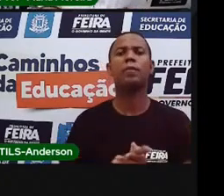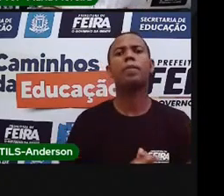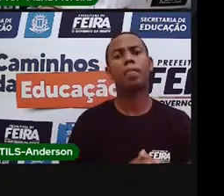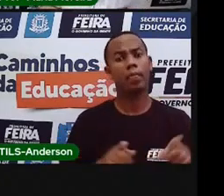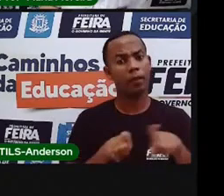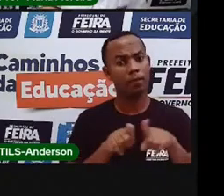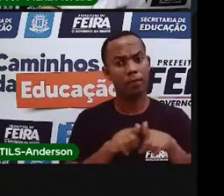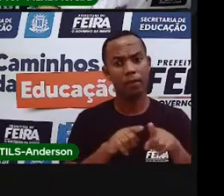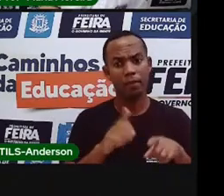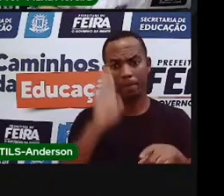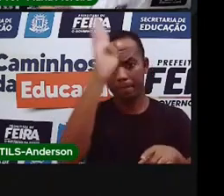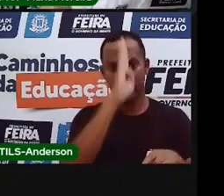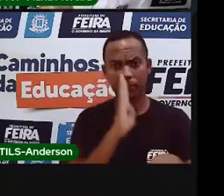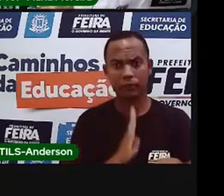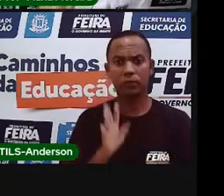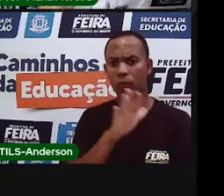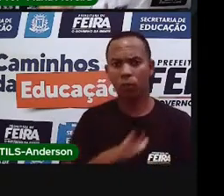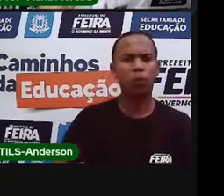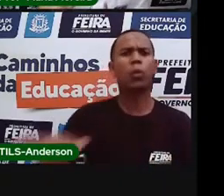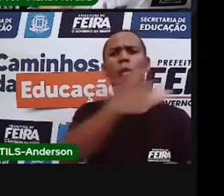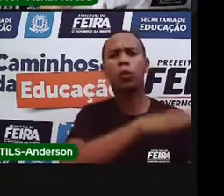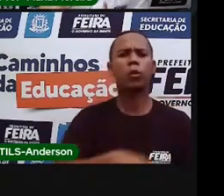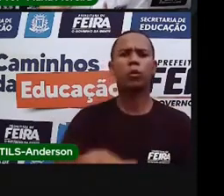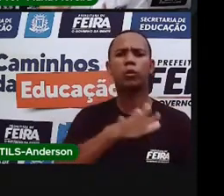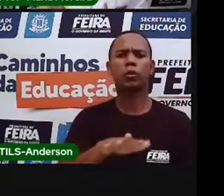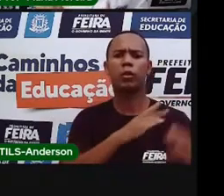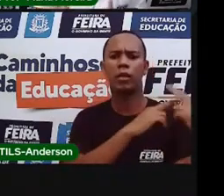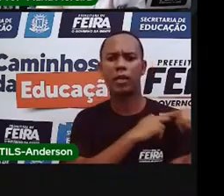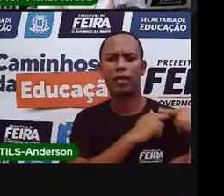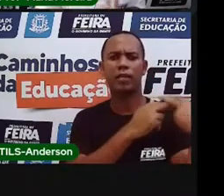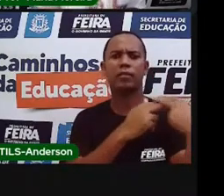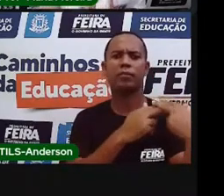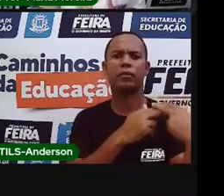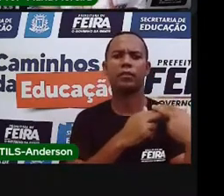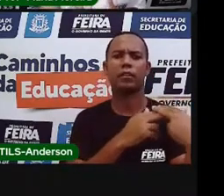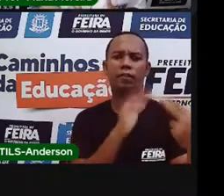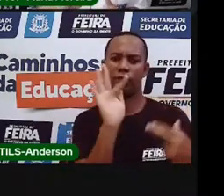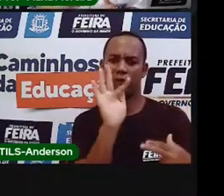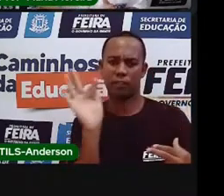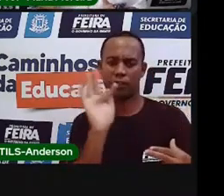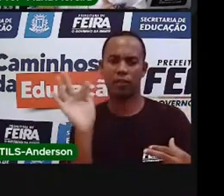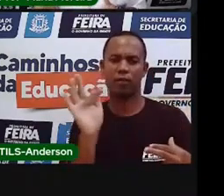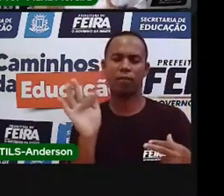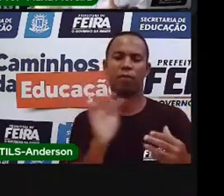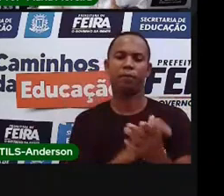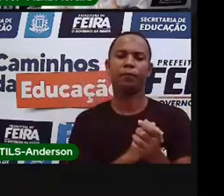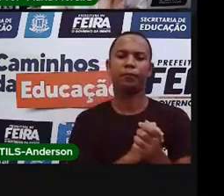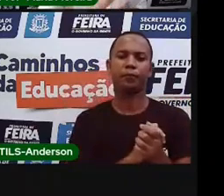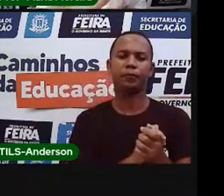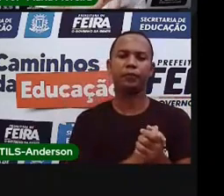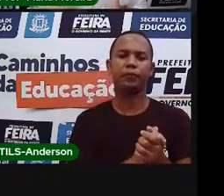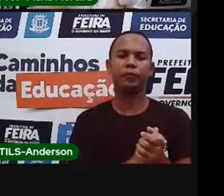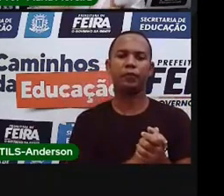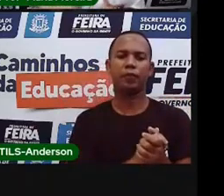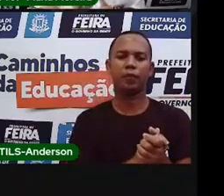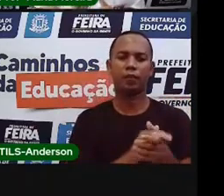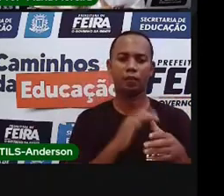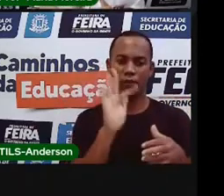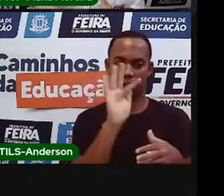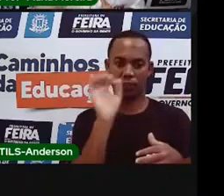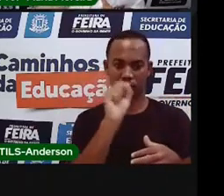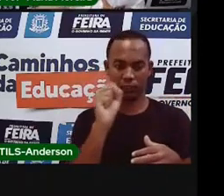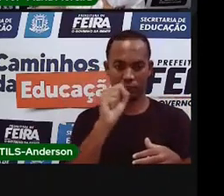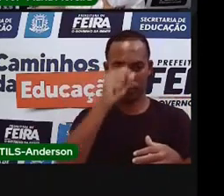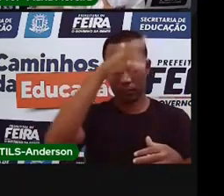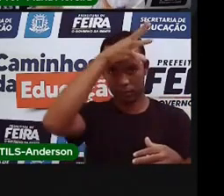da república. Então, bom, quem é responsável por feira? O prefeito. Quem é responsável pela Bahia e por